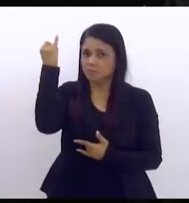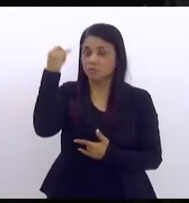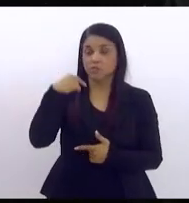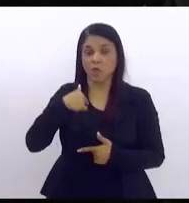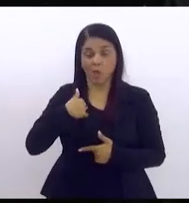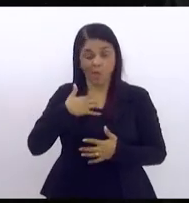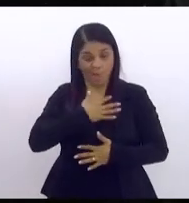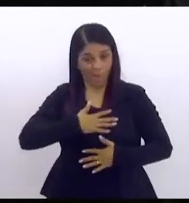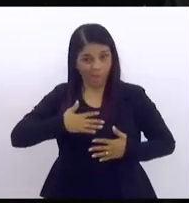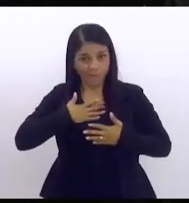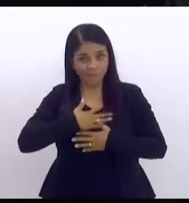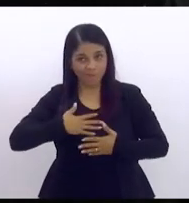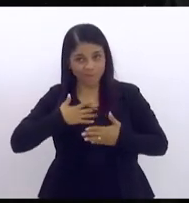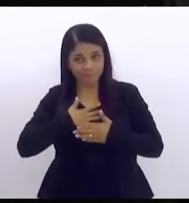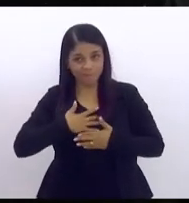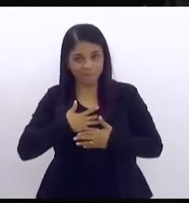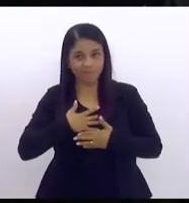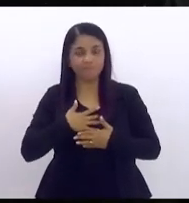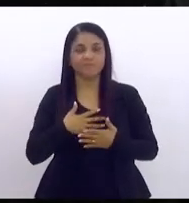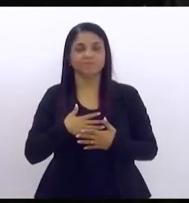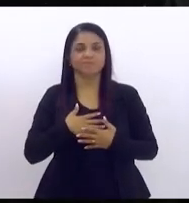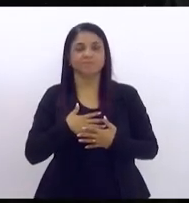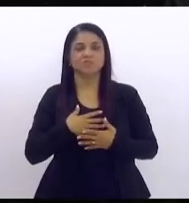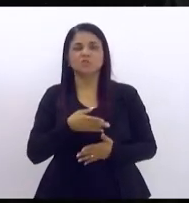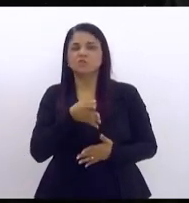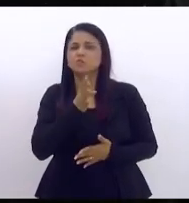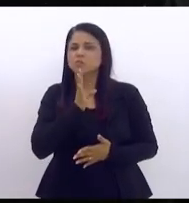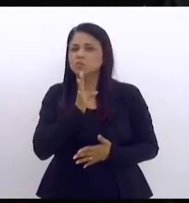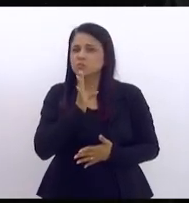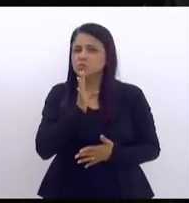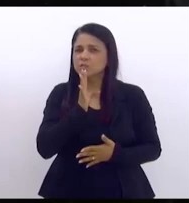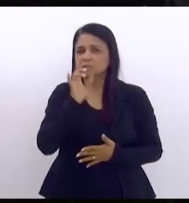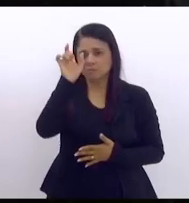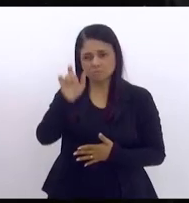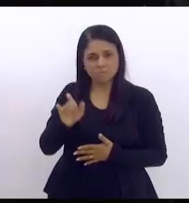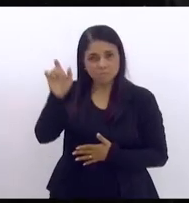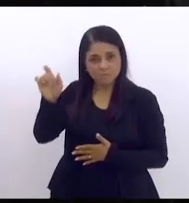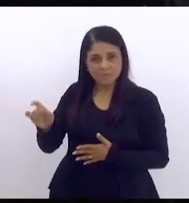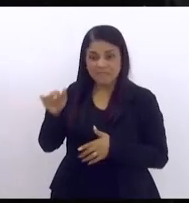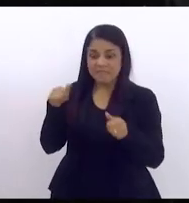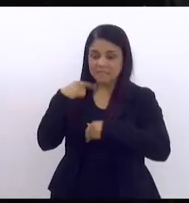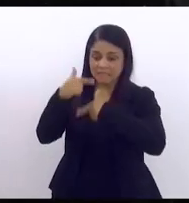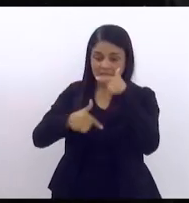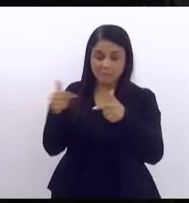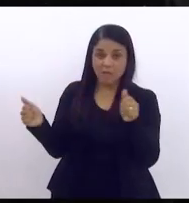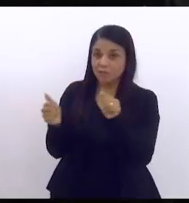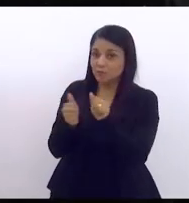prazer de conhecer e trabalhar com